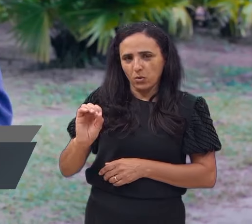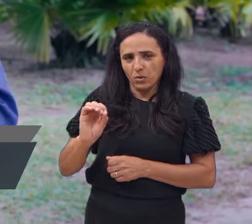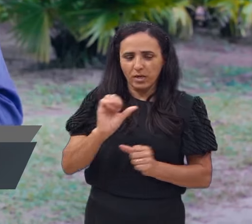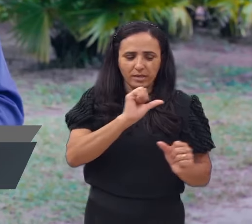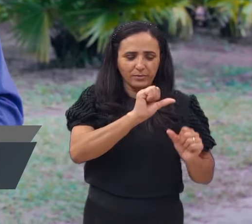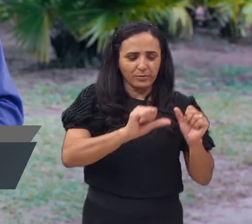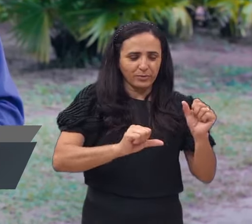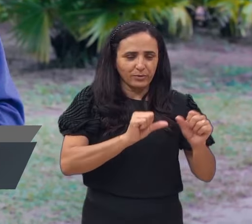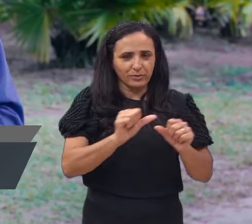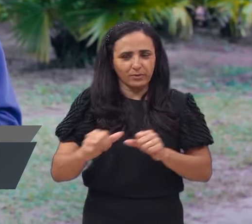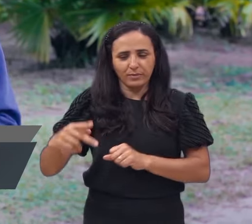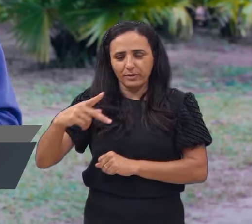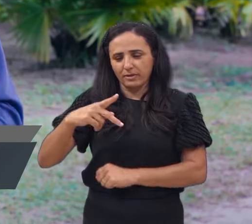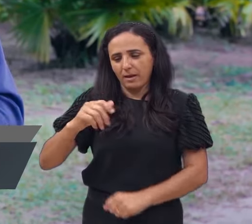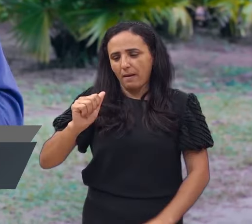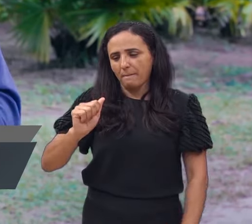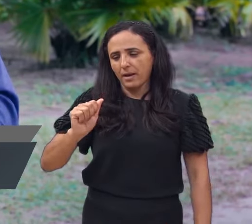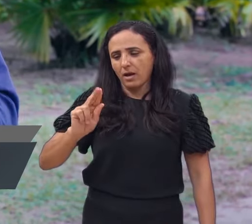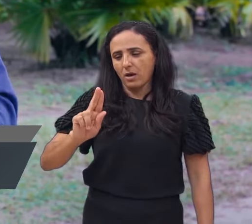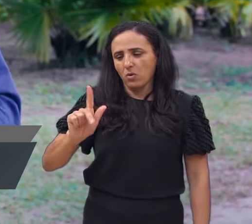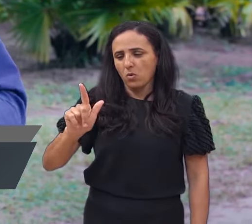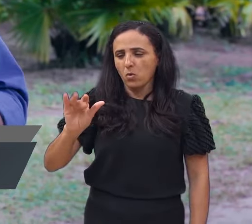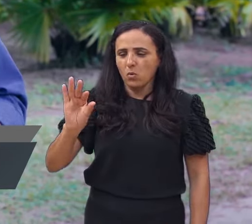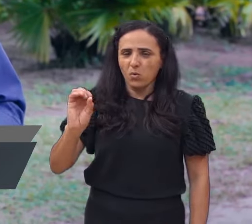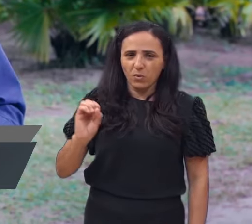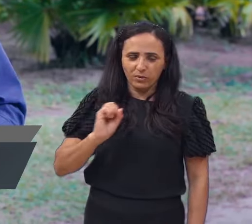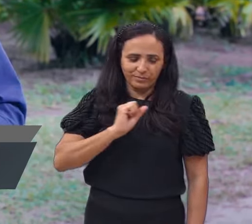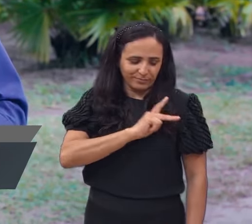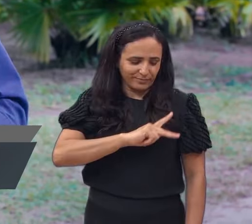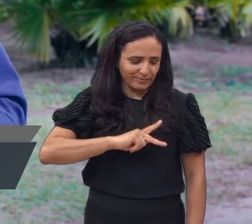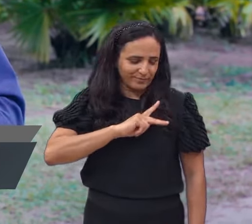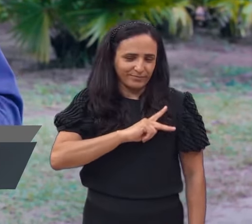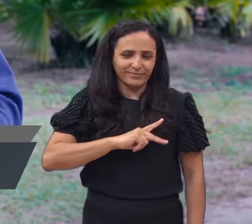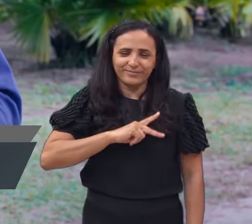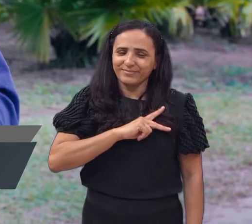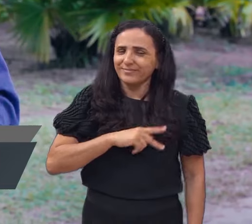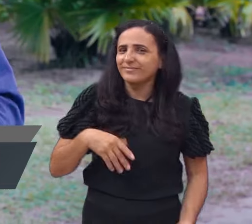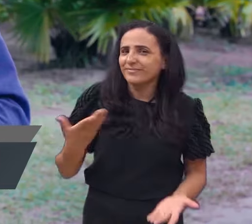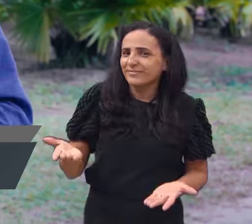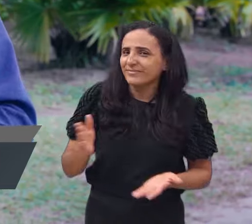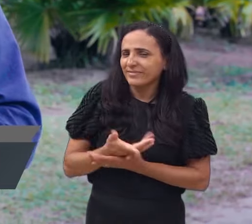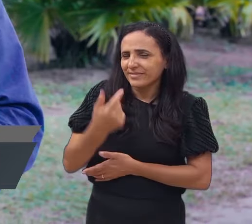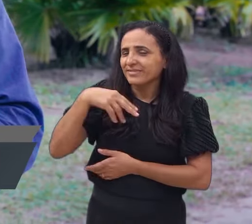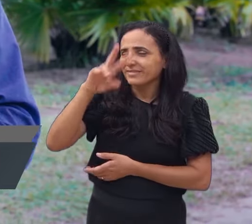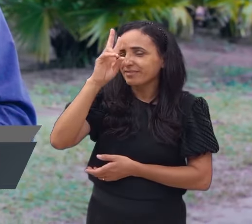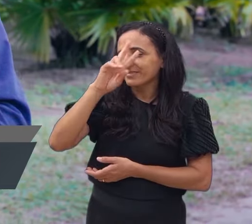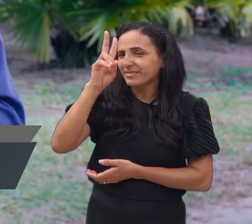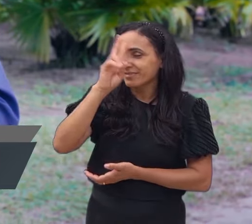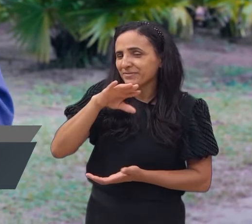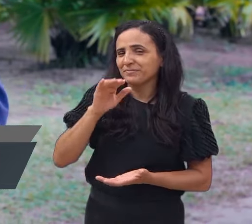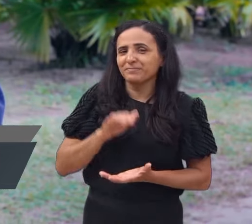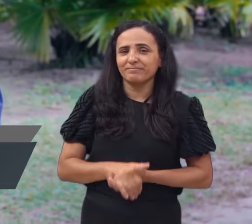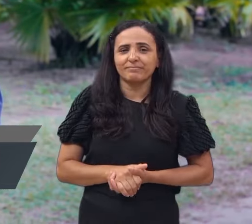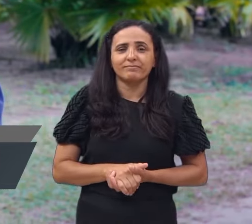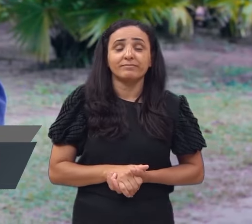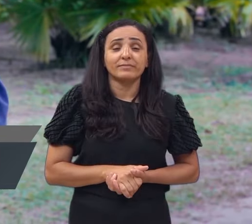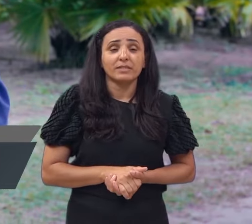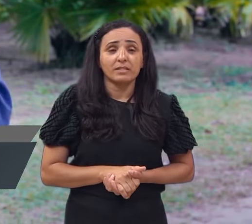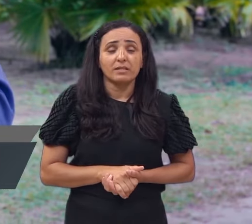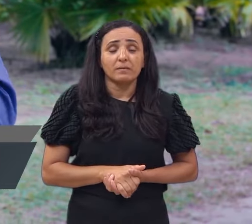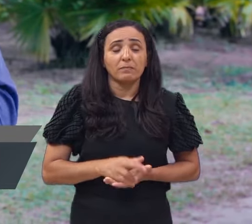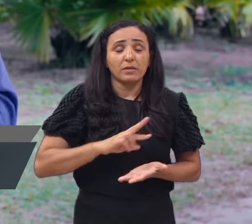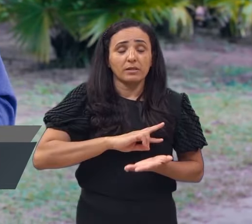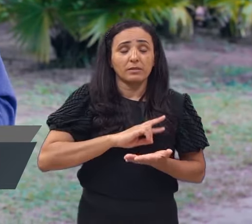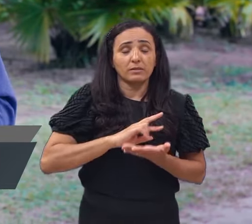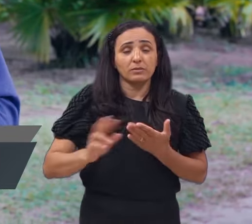Paulo? Observe que Saulo, que era o mesmo nome do primeiro monarca de Israel, que tinha o nome de Saú,